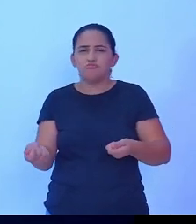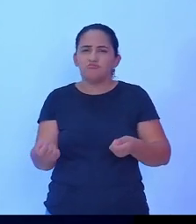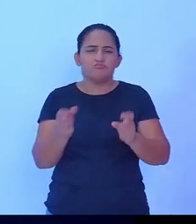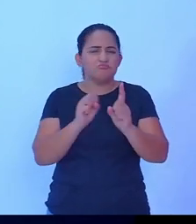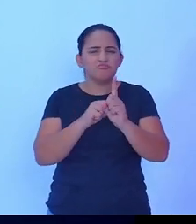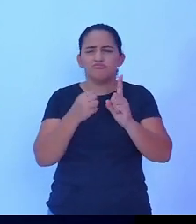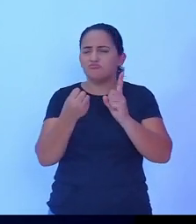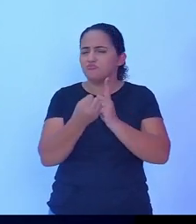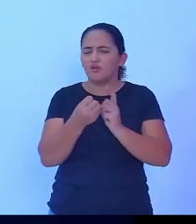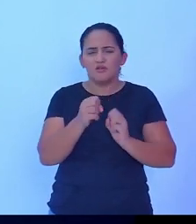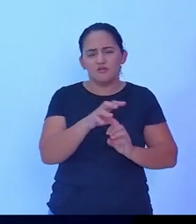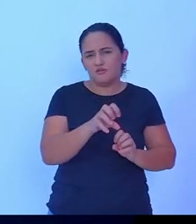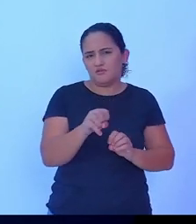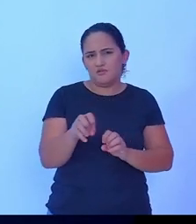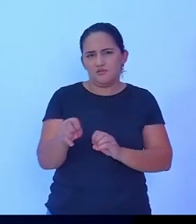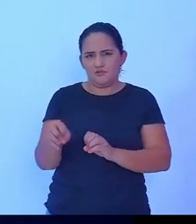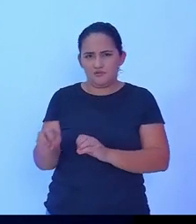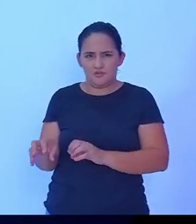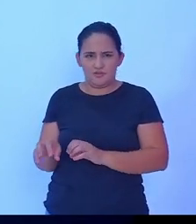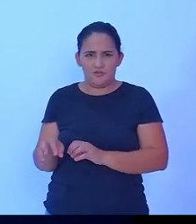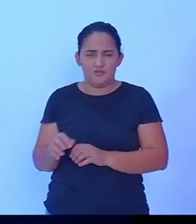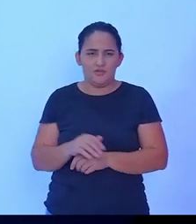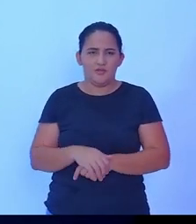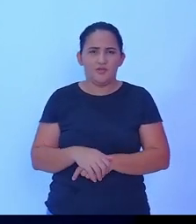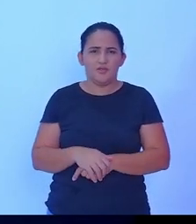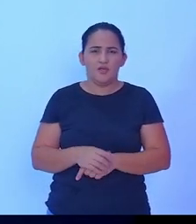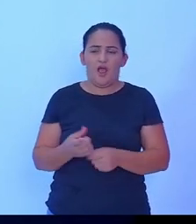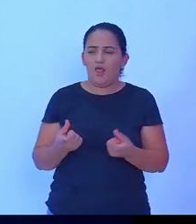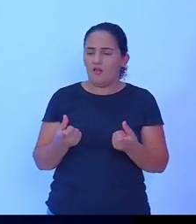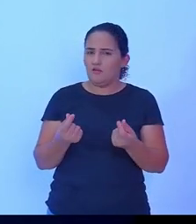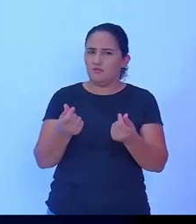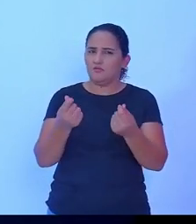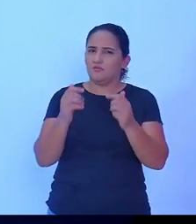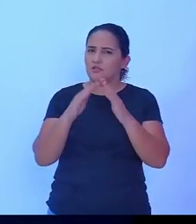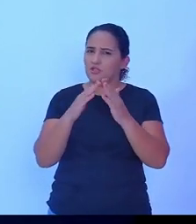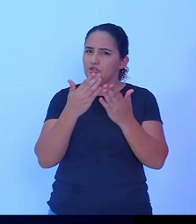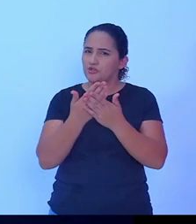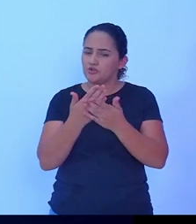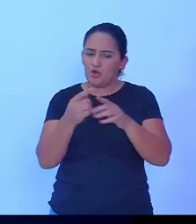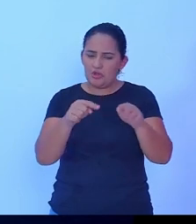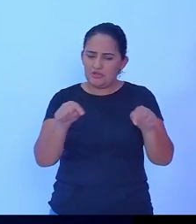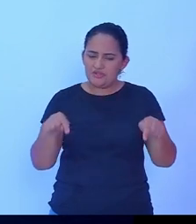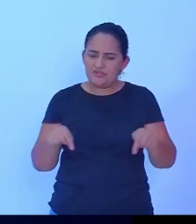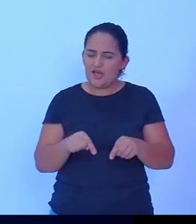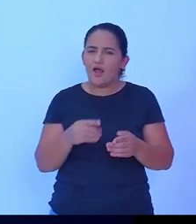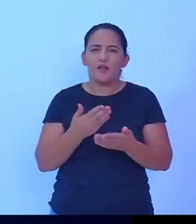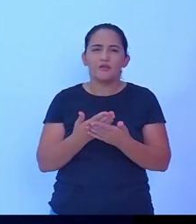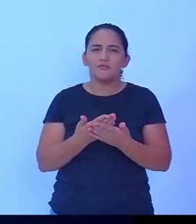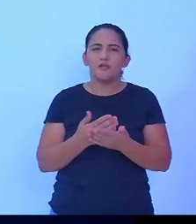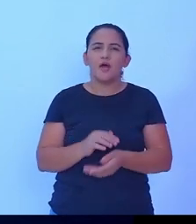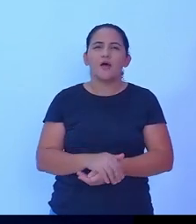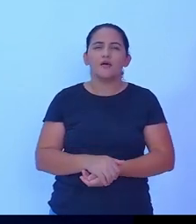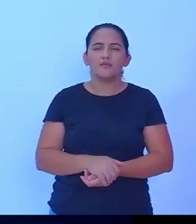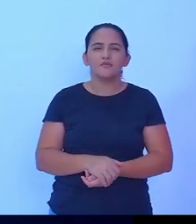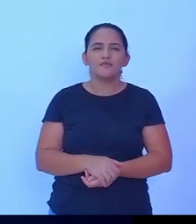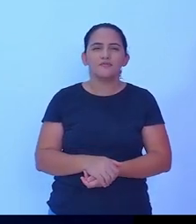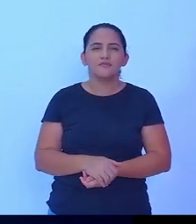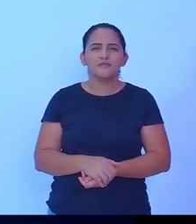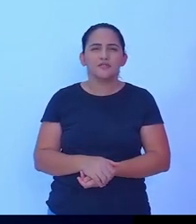na educação remuneração escola salas de aula enfim é